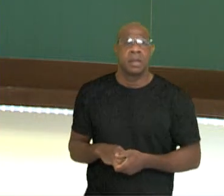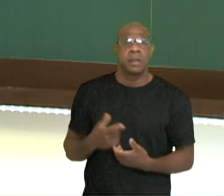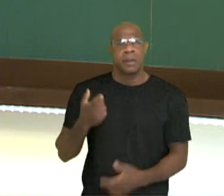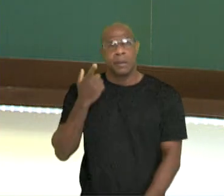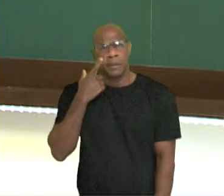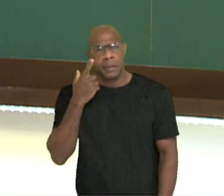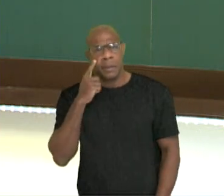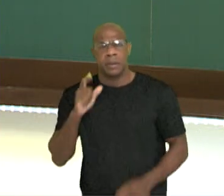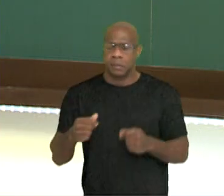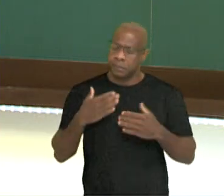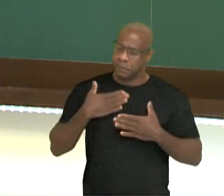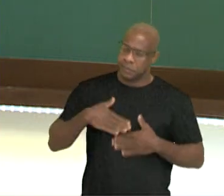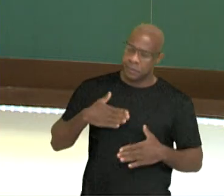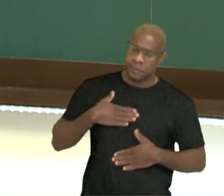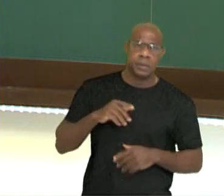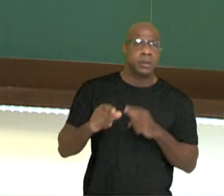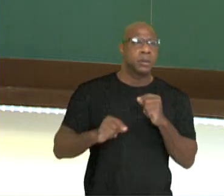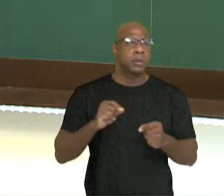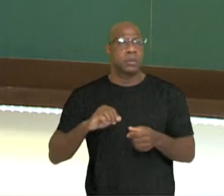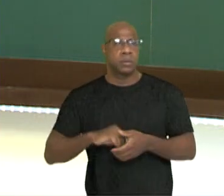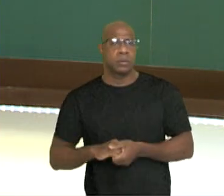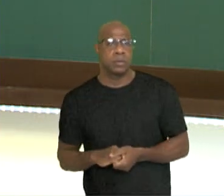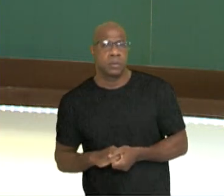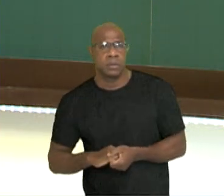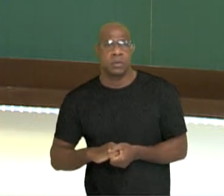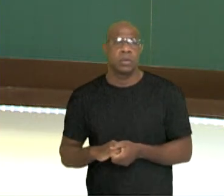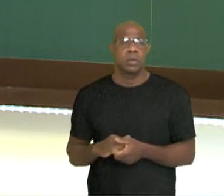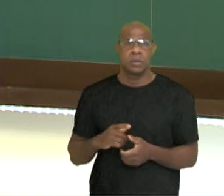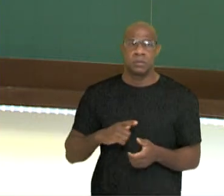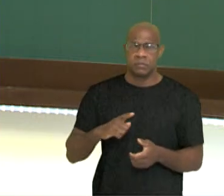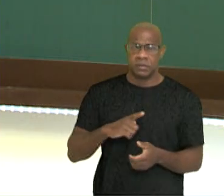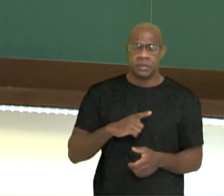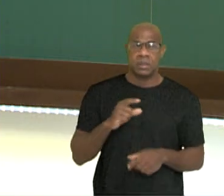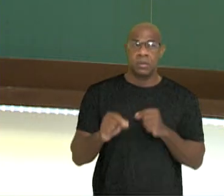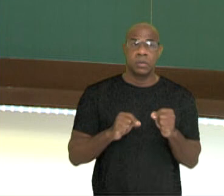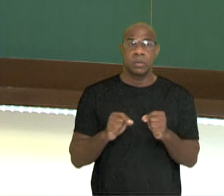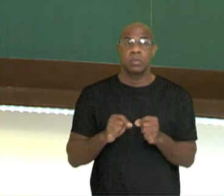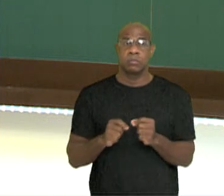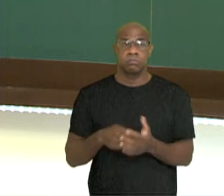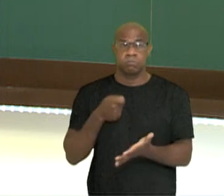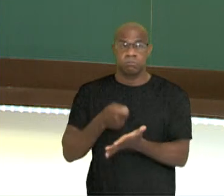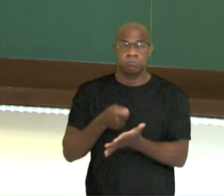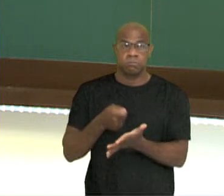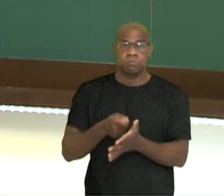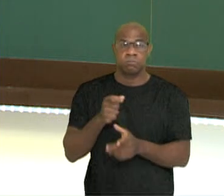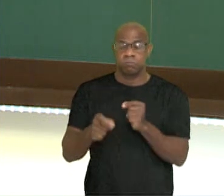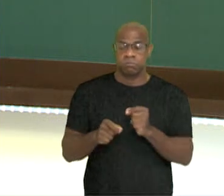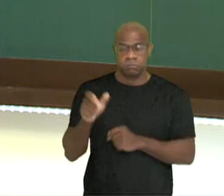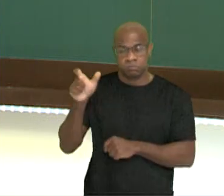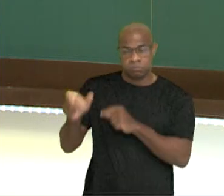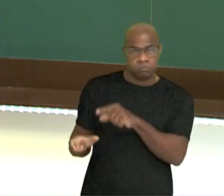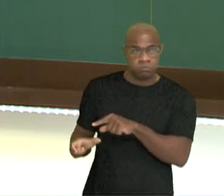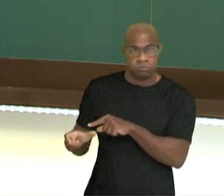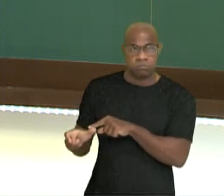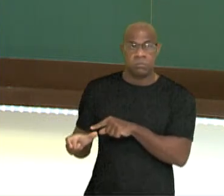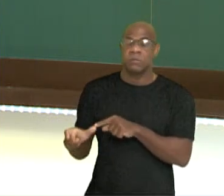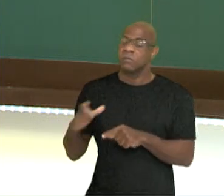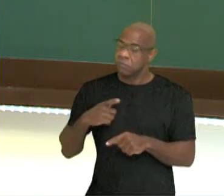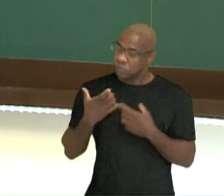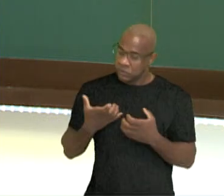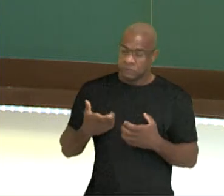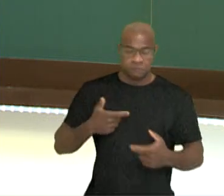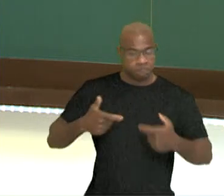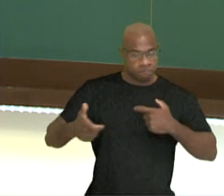tranquila, mais para o final desse momento a gente vai ver uma radicalização e ele vai começar a organizar uma